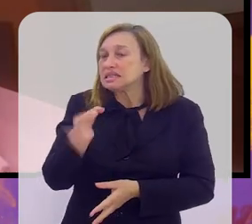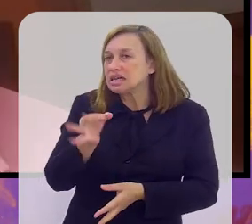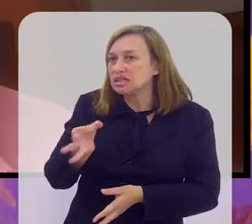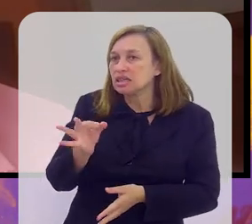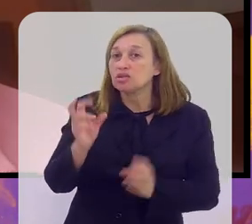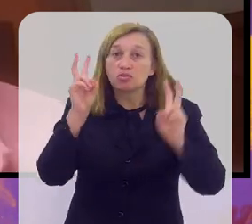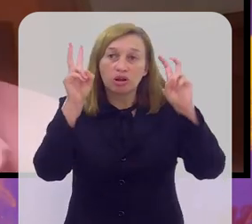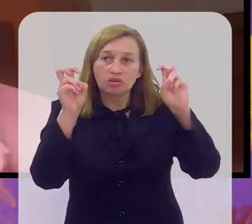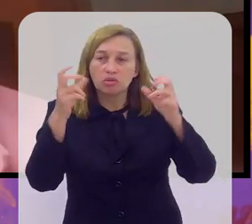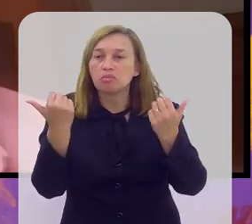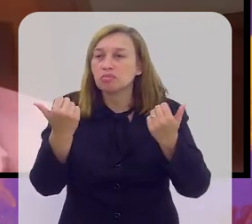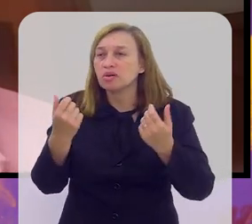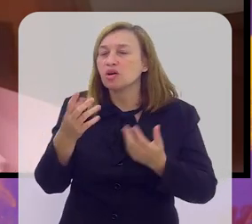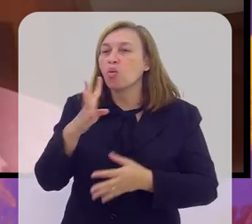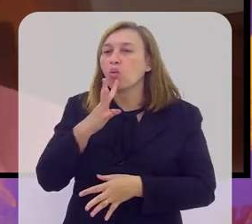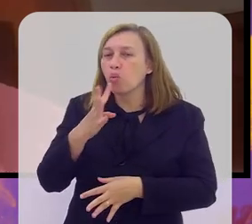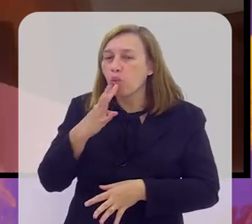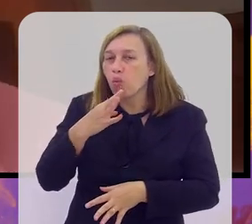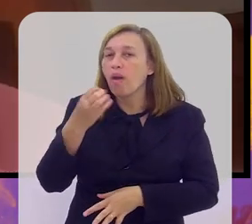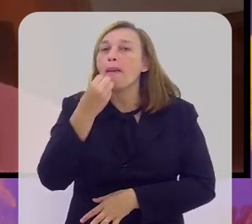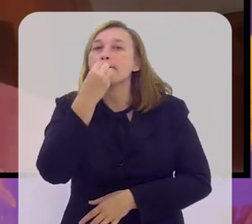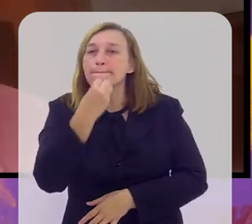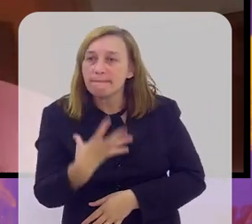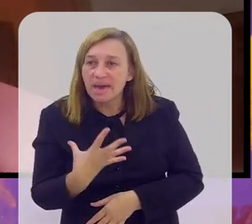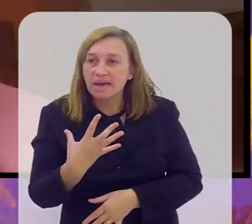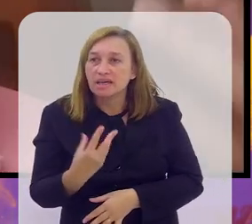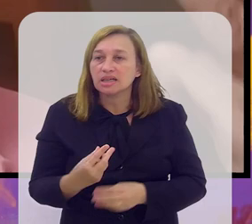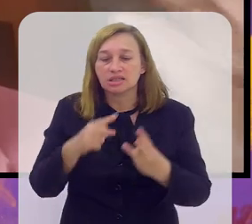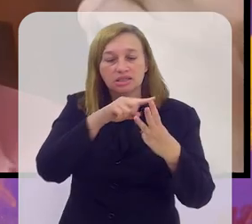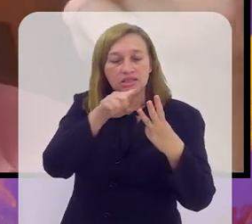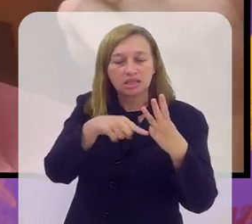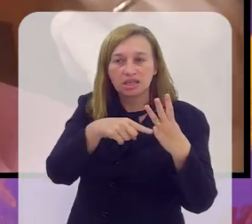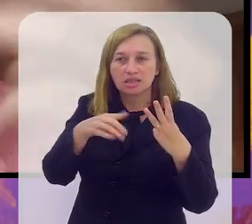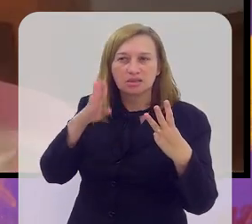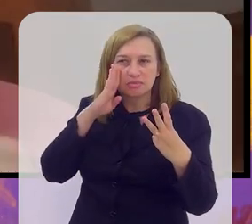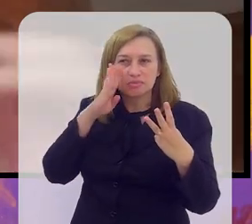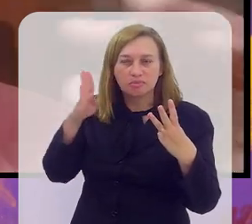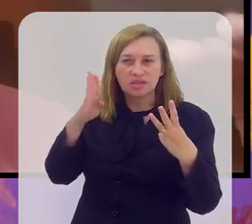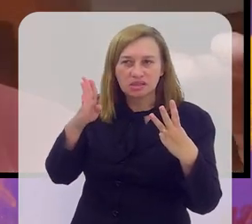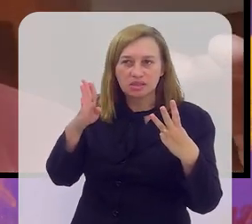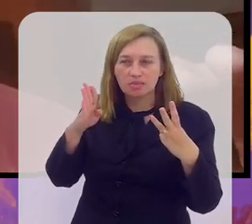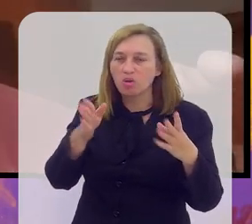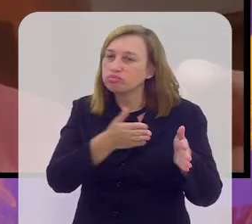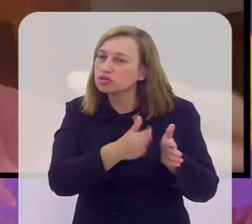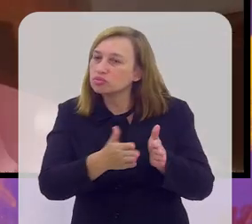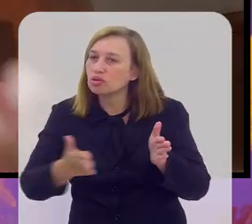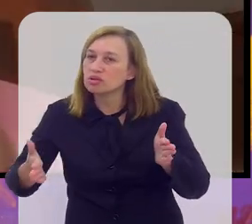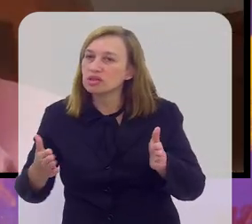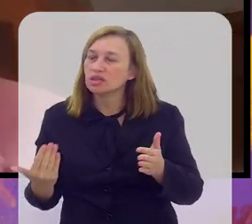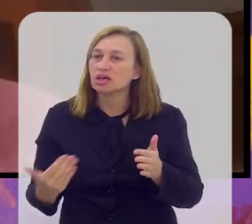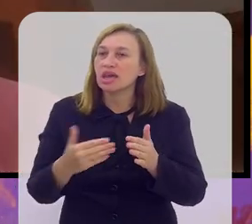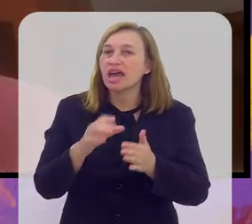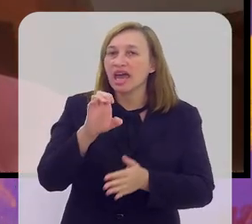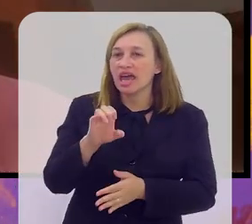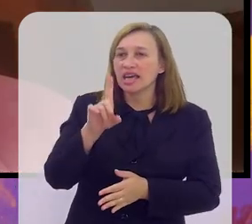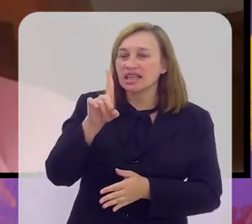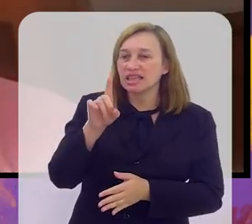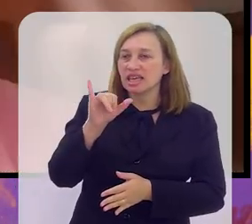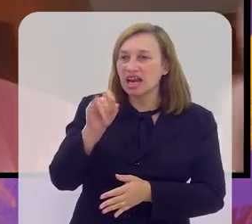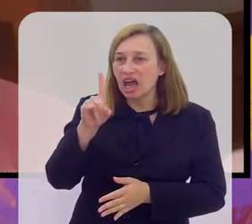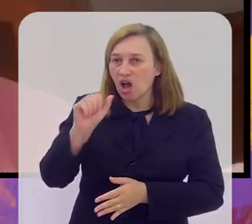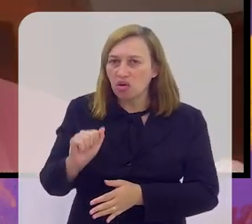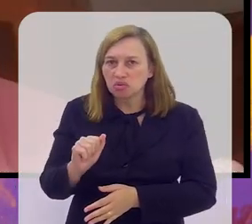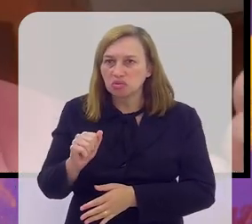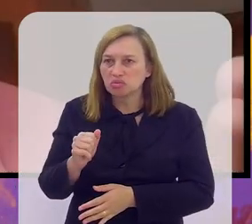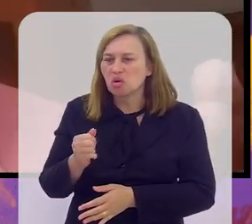ter certeza sobre isso, precisaria conhecer muito bem três personagens desse processo todo. O Edinaldo Rodrigues, que eu